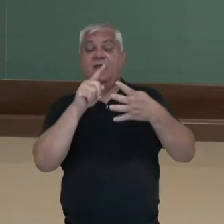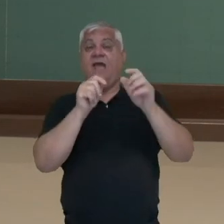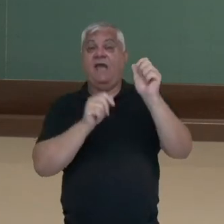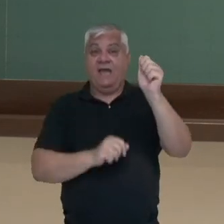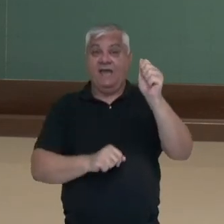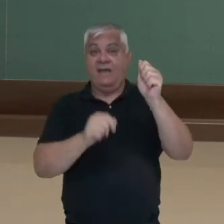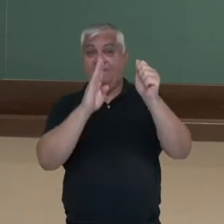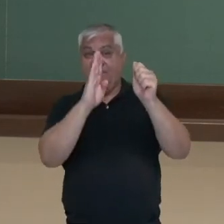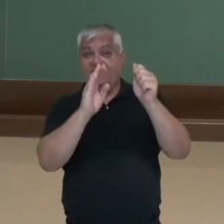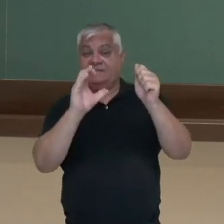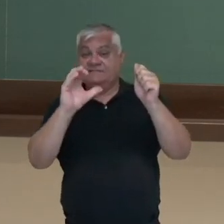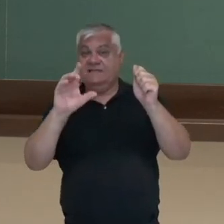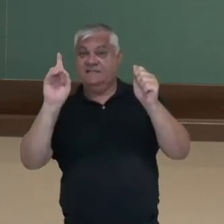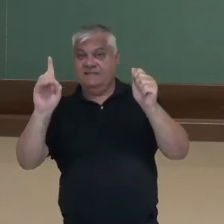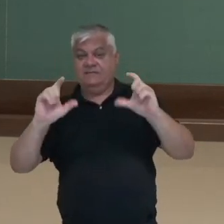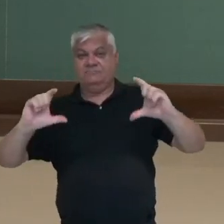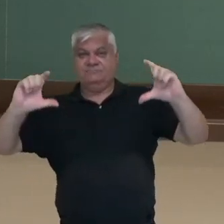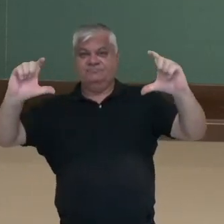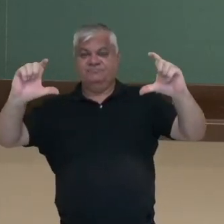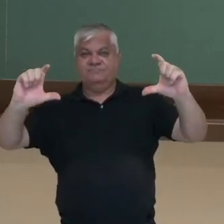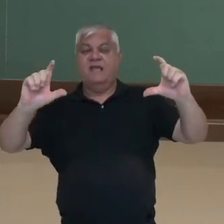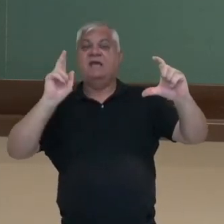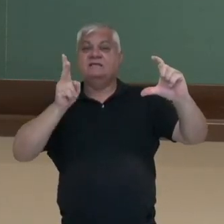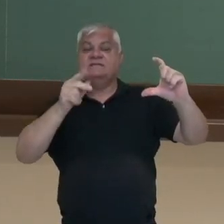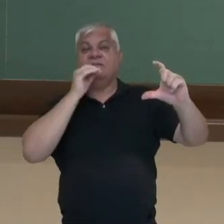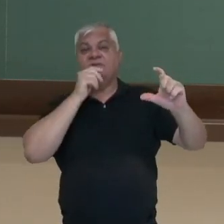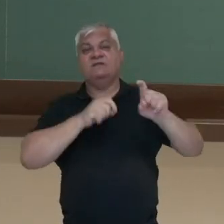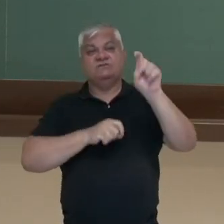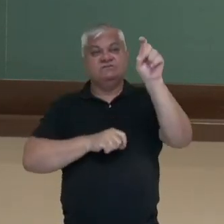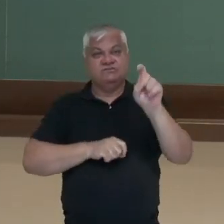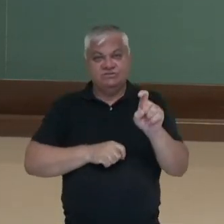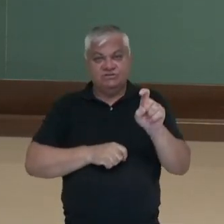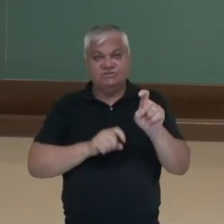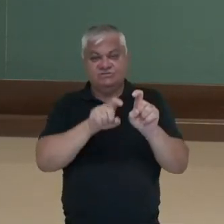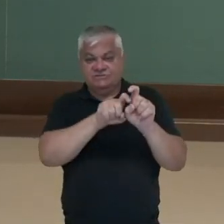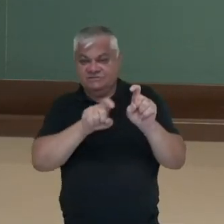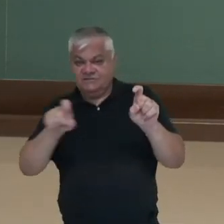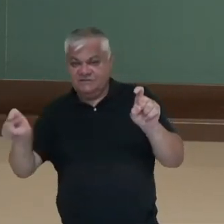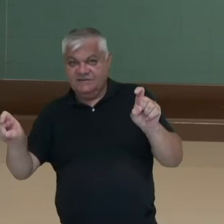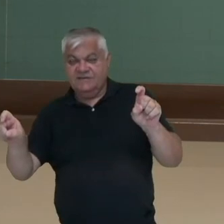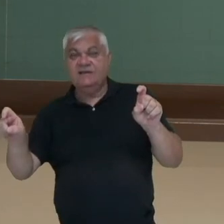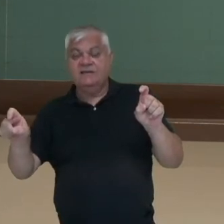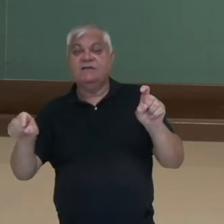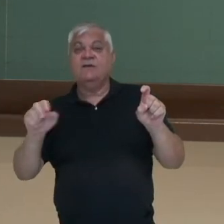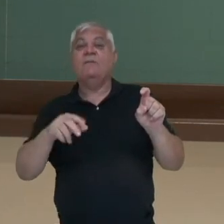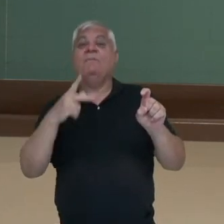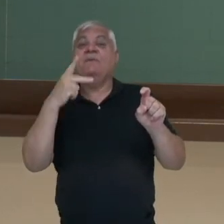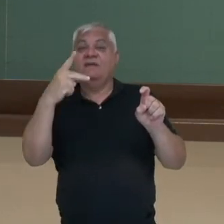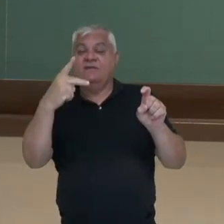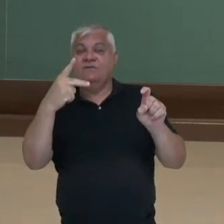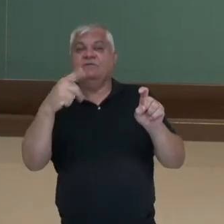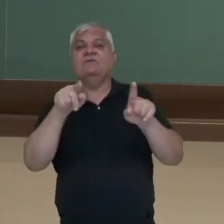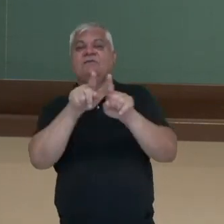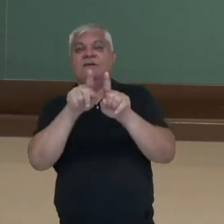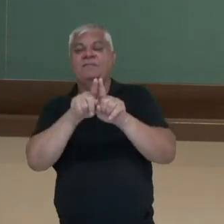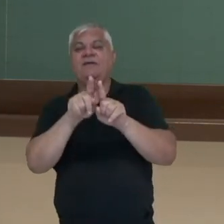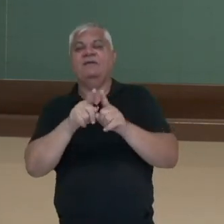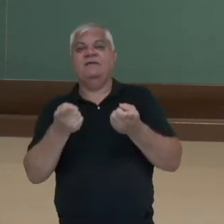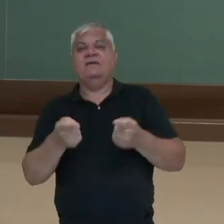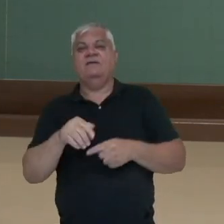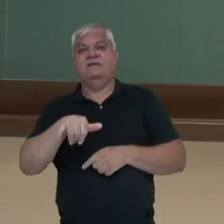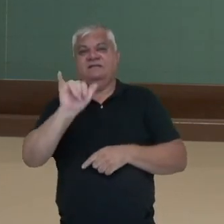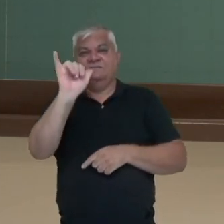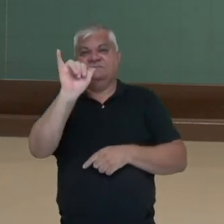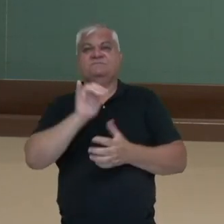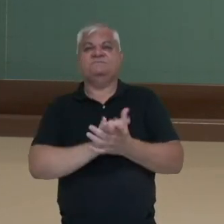b, c e d, aonde desloca a curva ao eixo x, amplitude, período e eixo y.